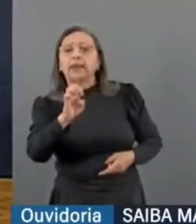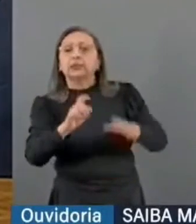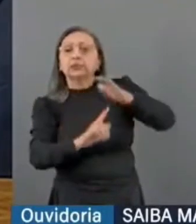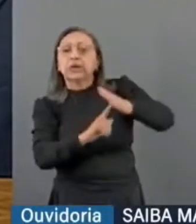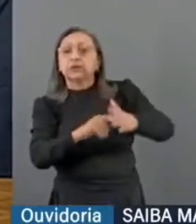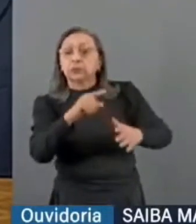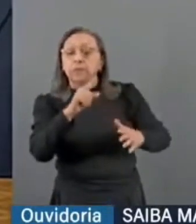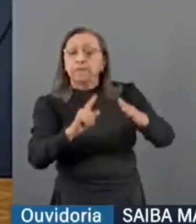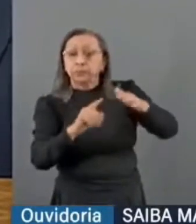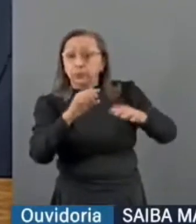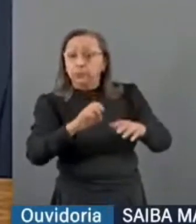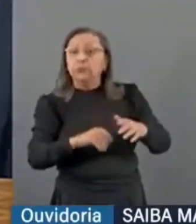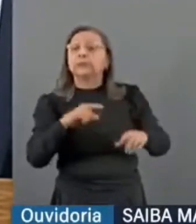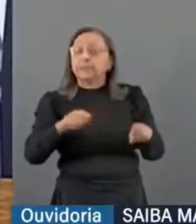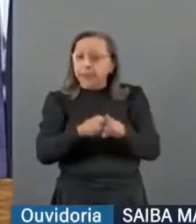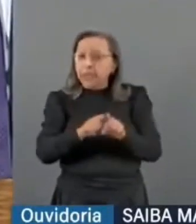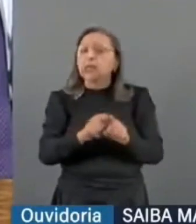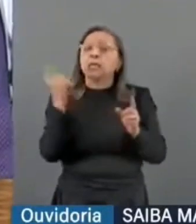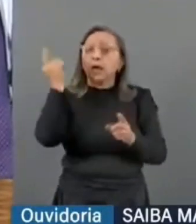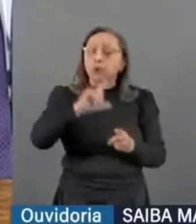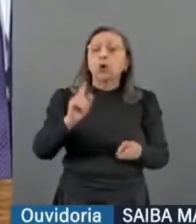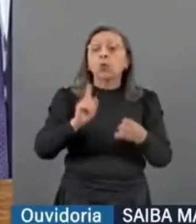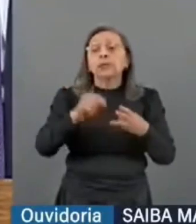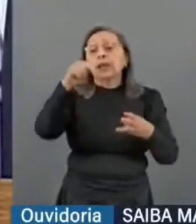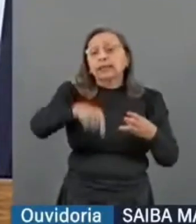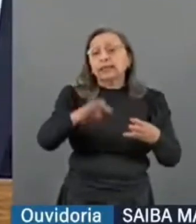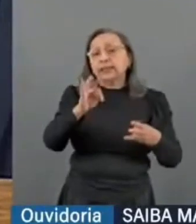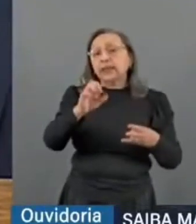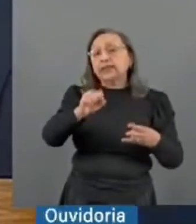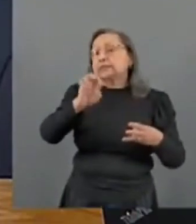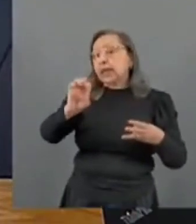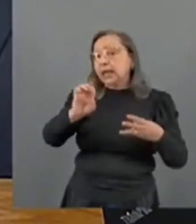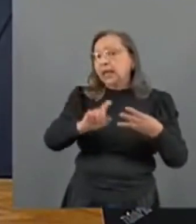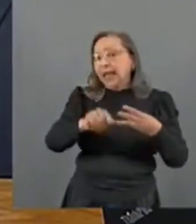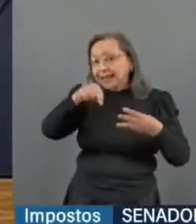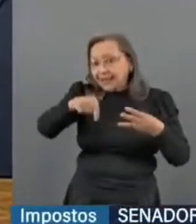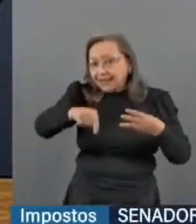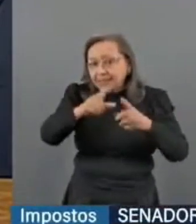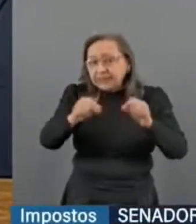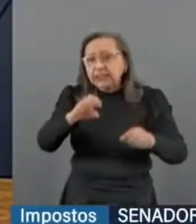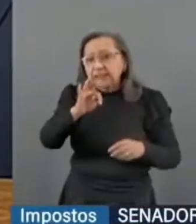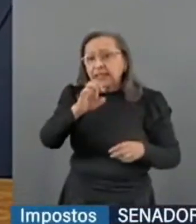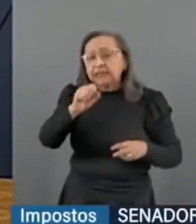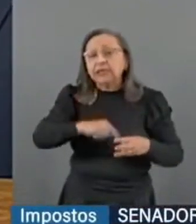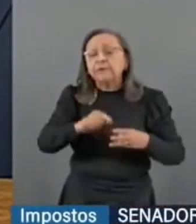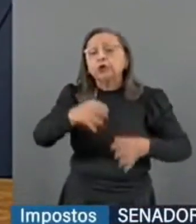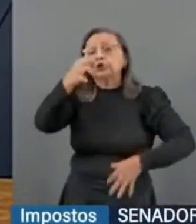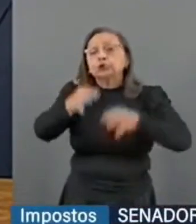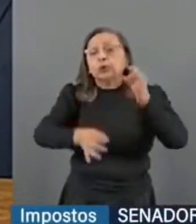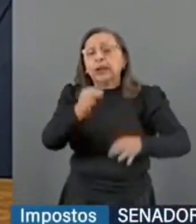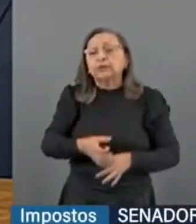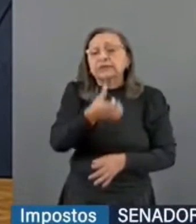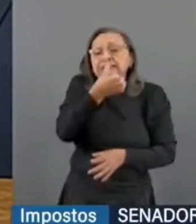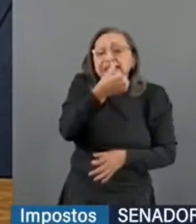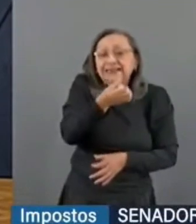por unanimidade, ele ganhou, e quando chegou aqui no TSE, ele foi julgado em 66